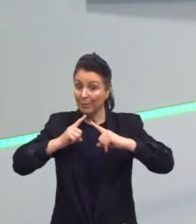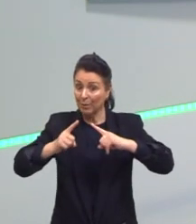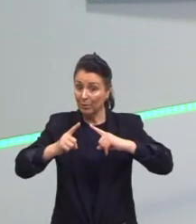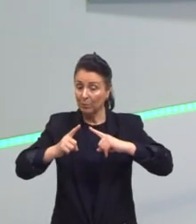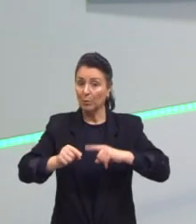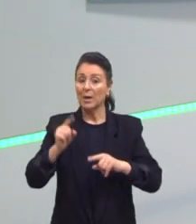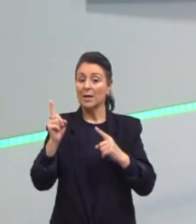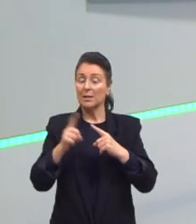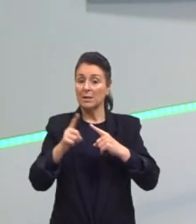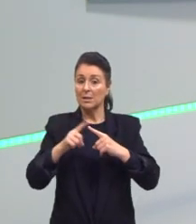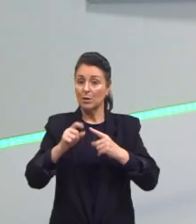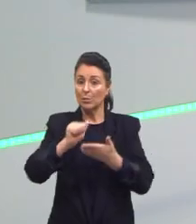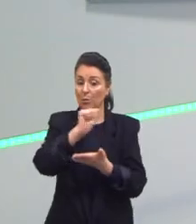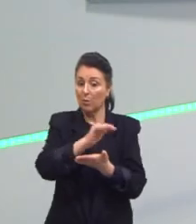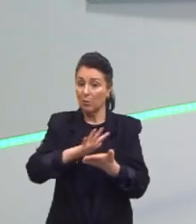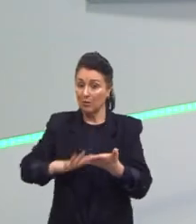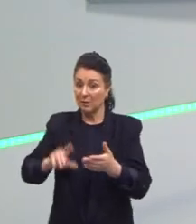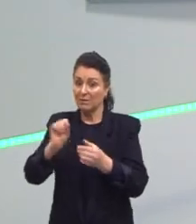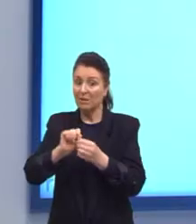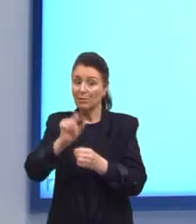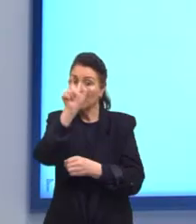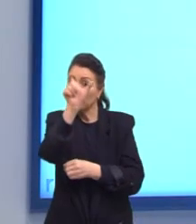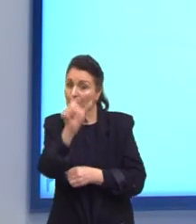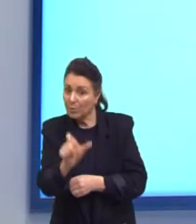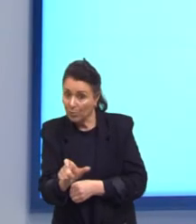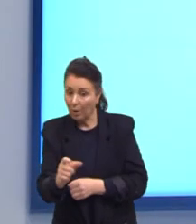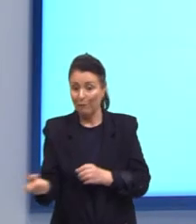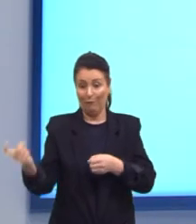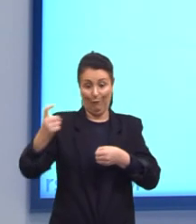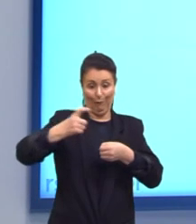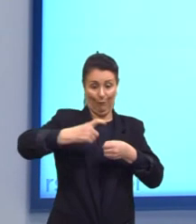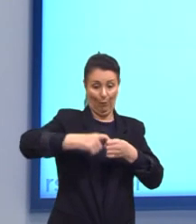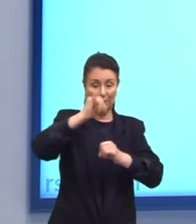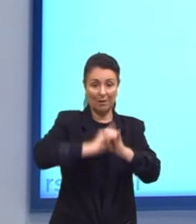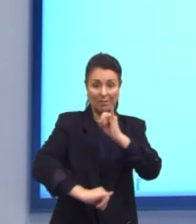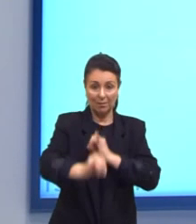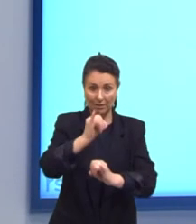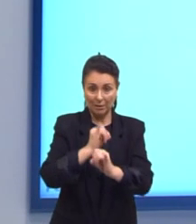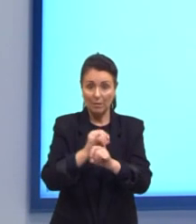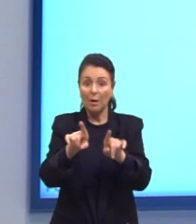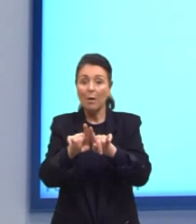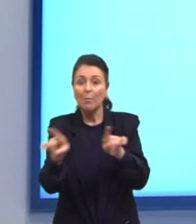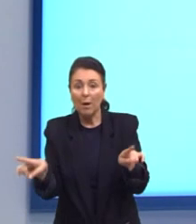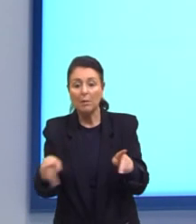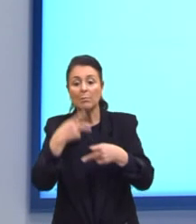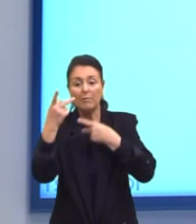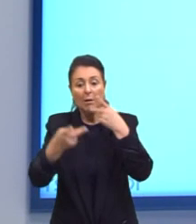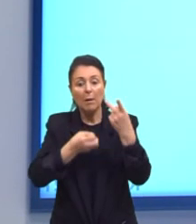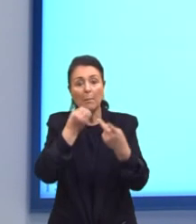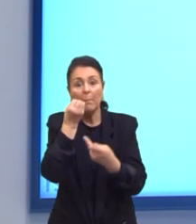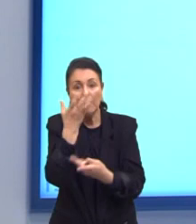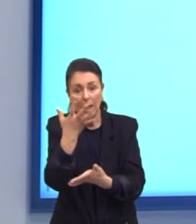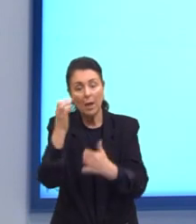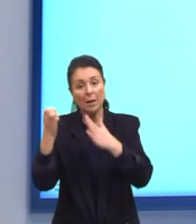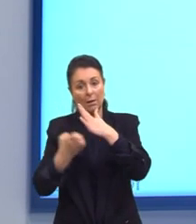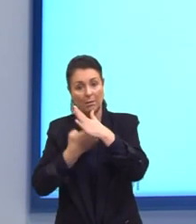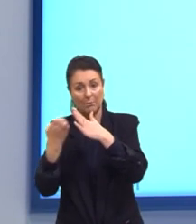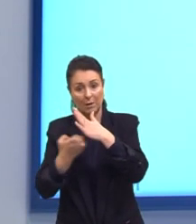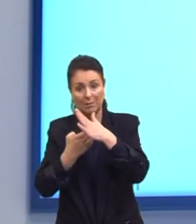Faz com que Essa mesma Pessoa Volte A internet Mas agora Para falar Bem da empresa